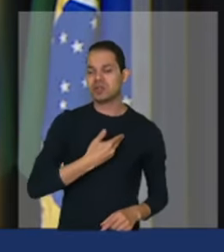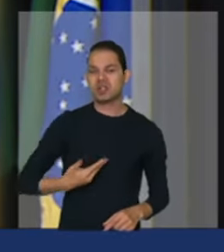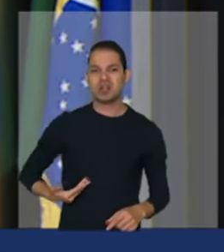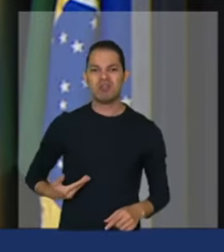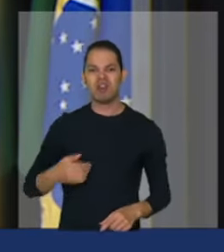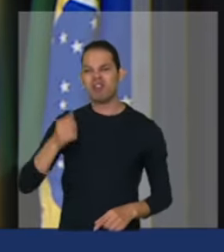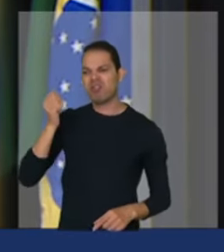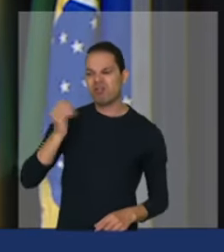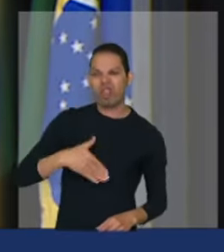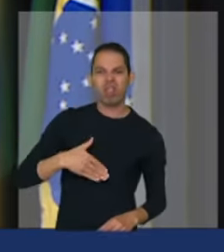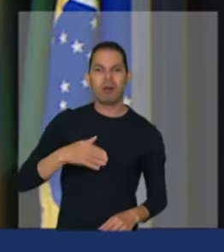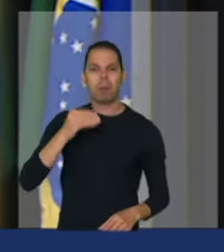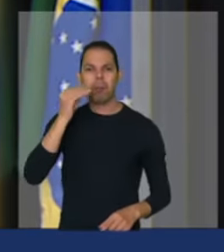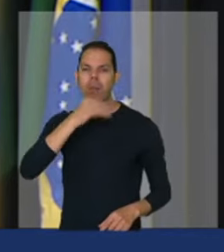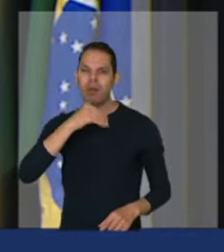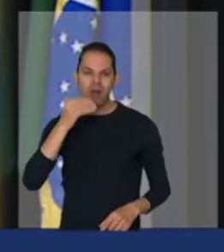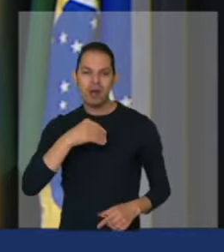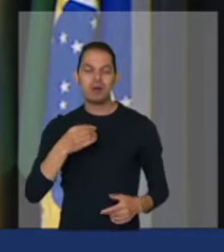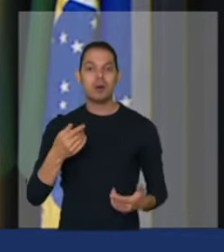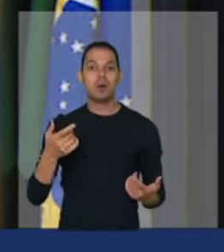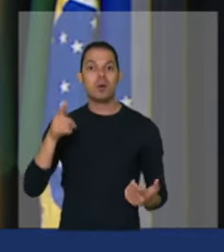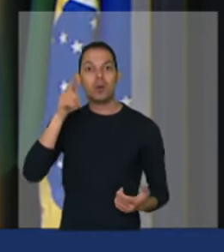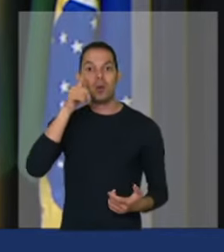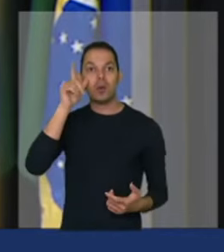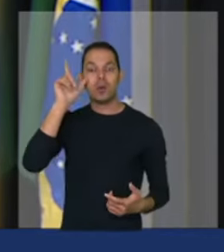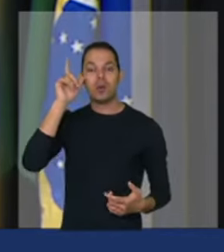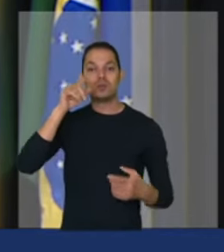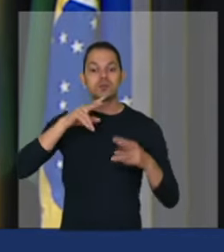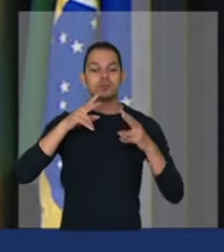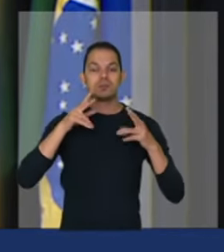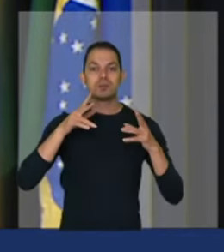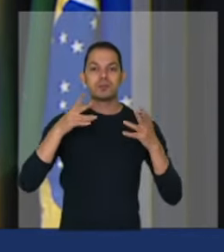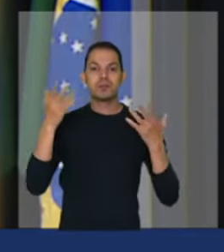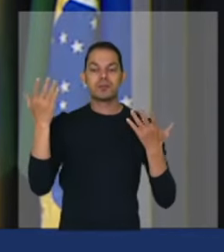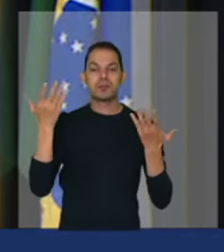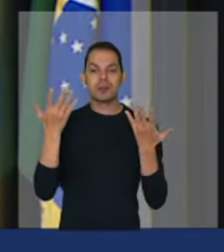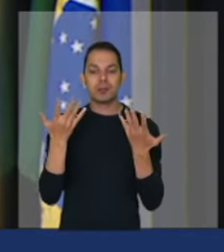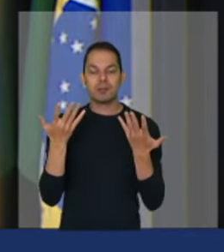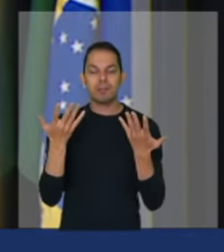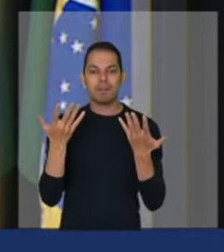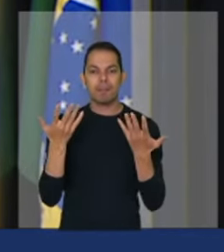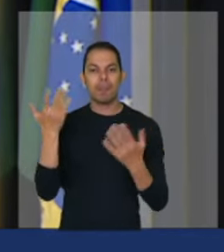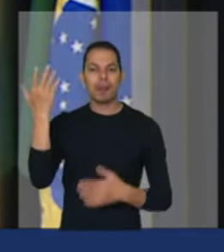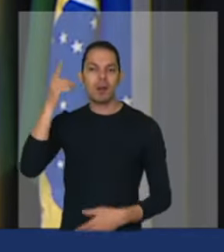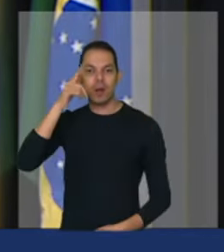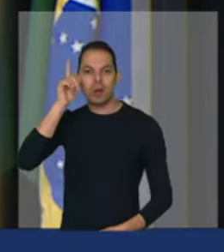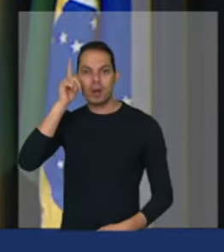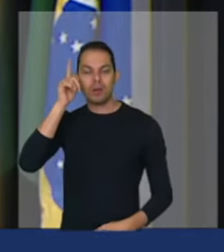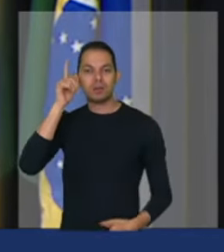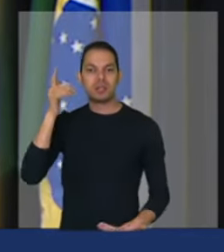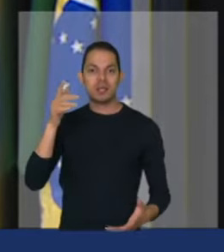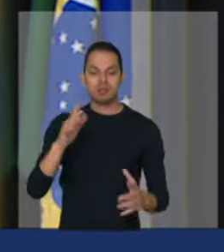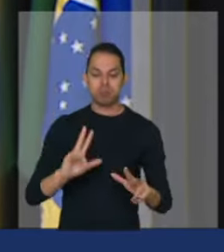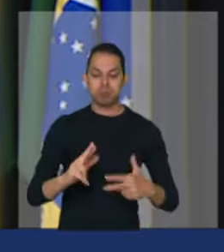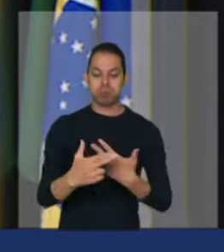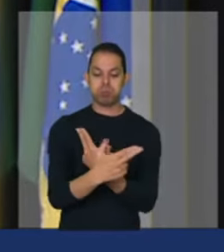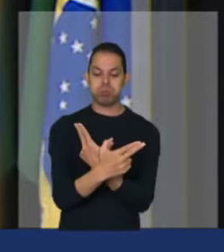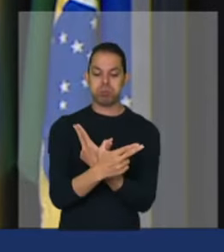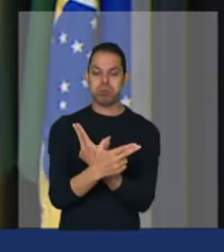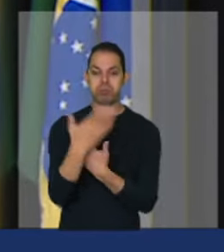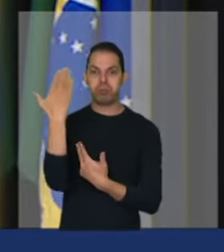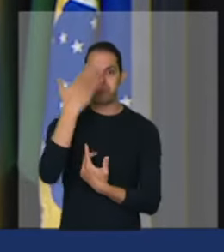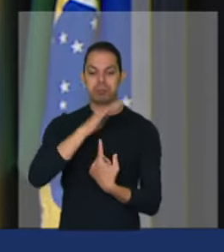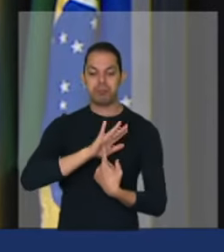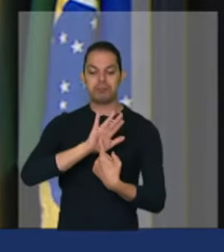expondo ontem as forças armadas que estão sucateadas levando a crer